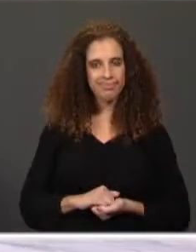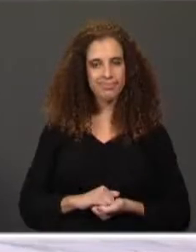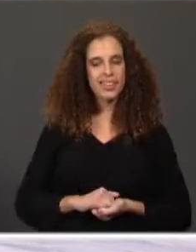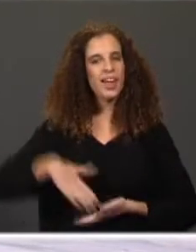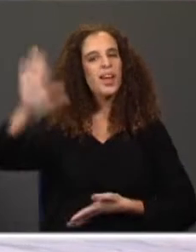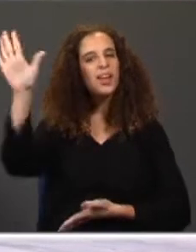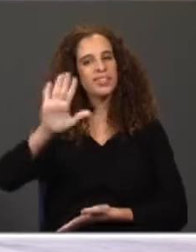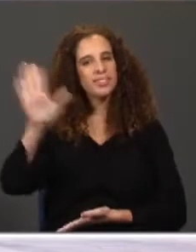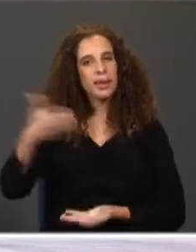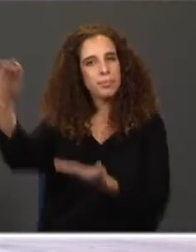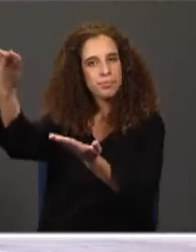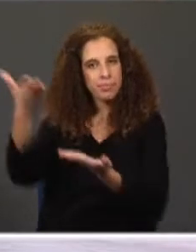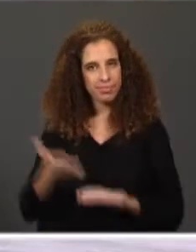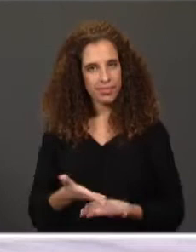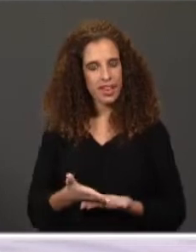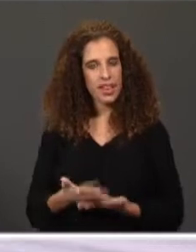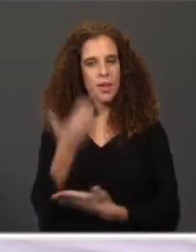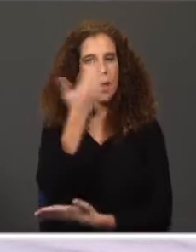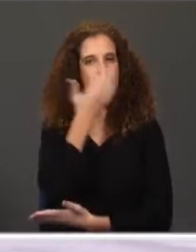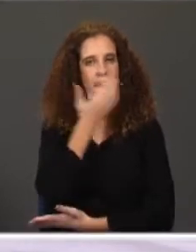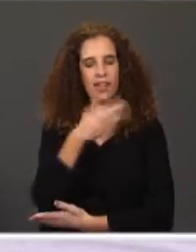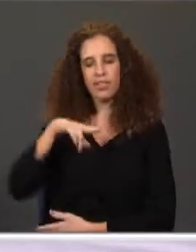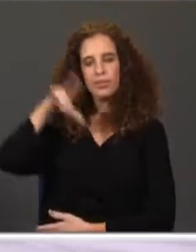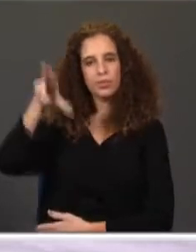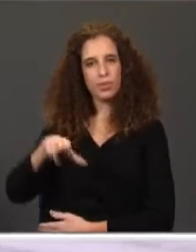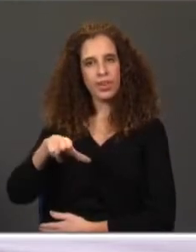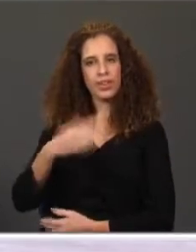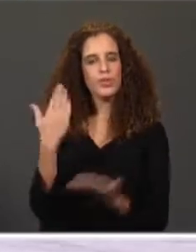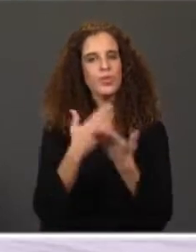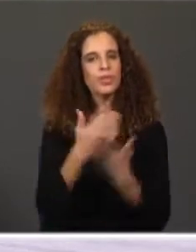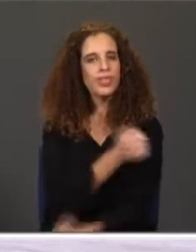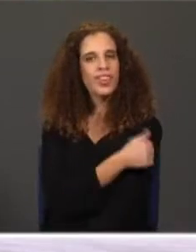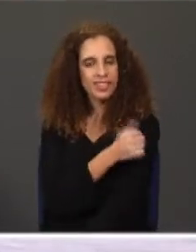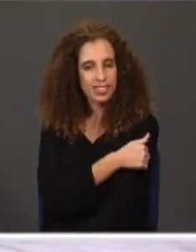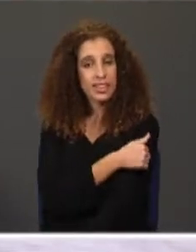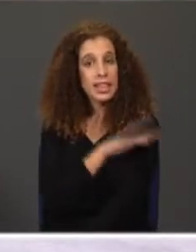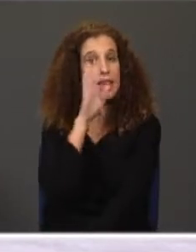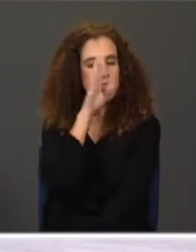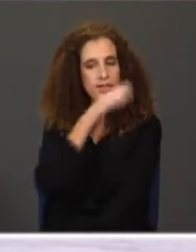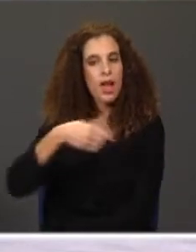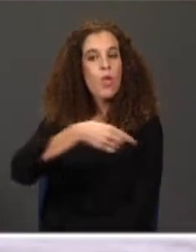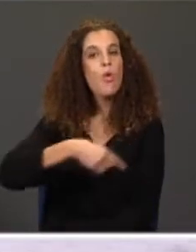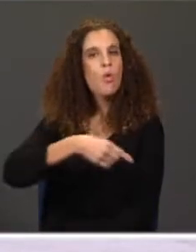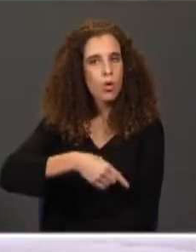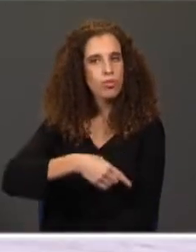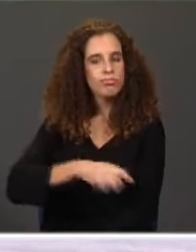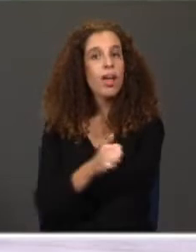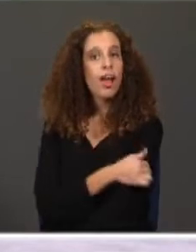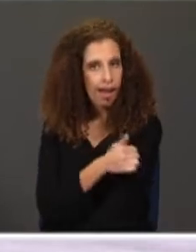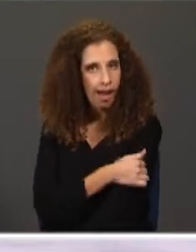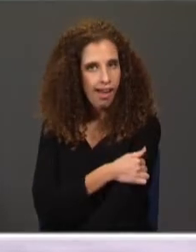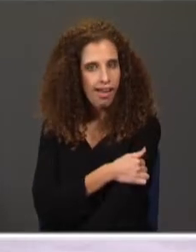Olá, bem-vindo a mais uma emissão de português no Estudo em Casa. Se estás no nono ano e estás em casa,